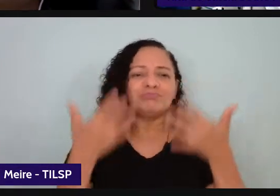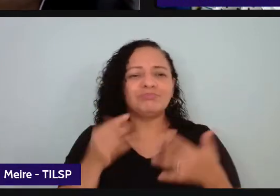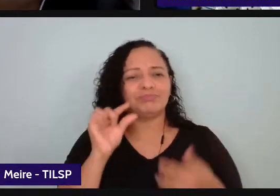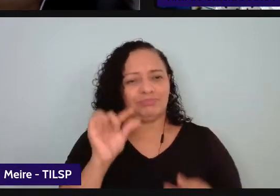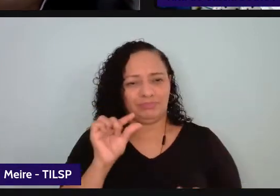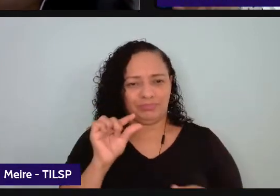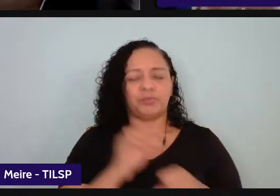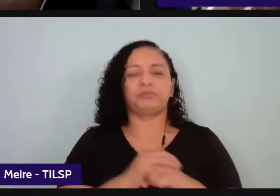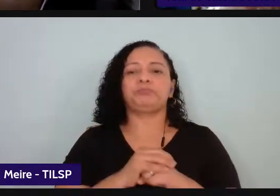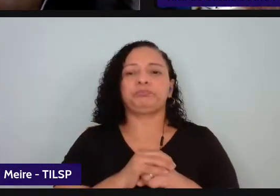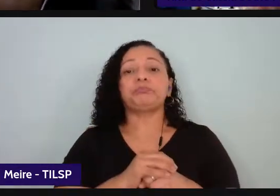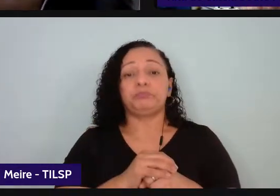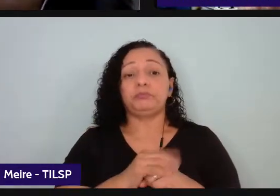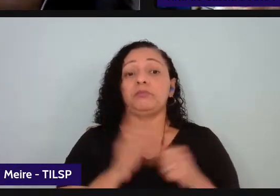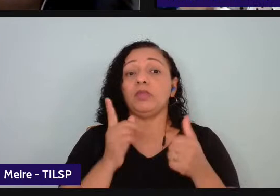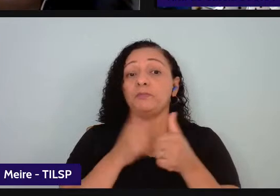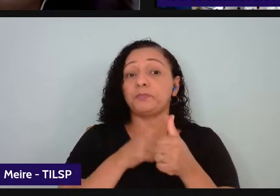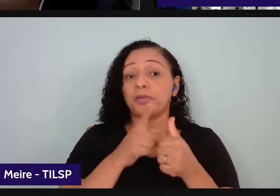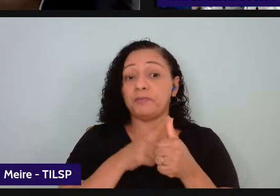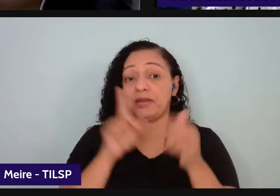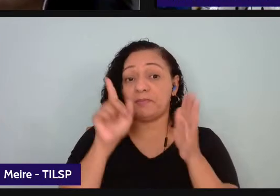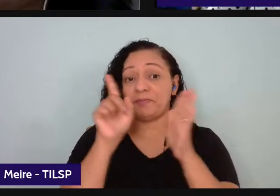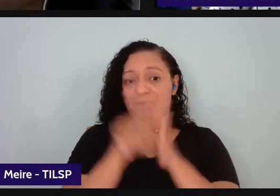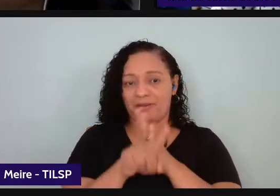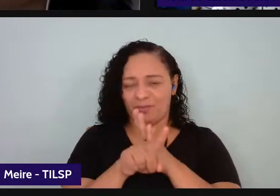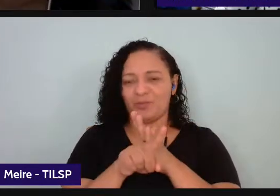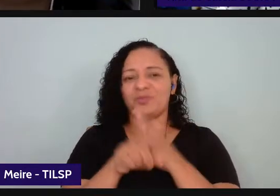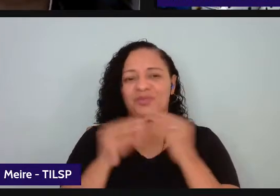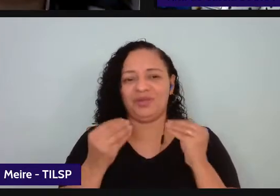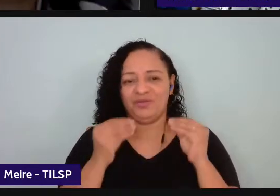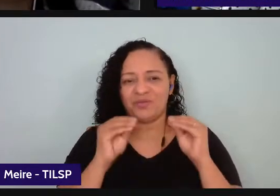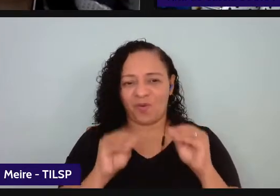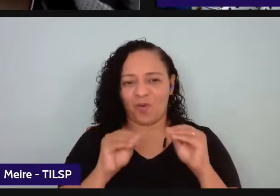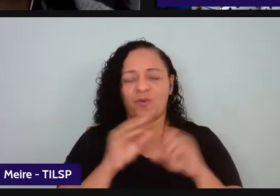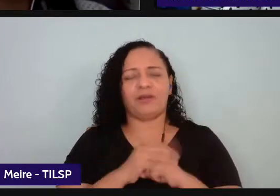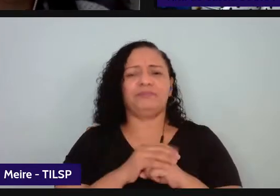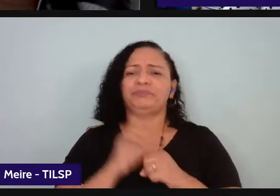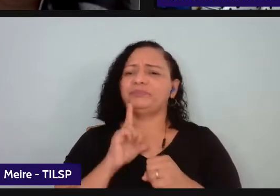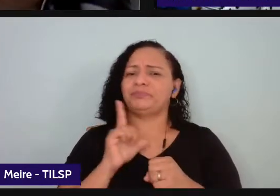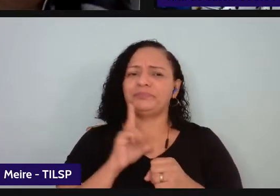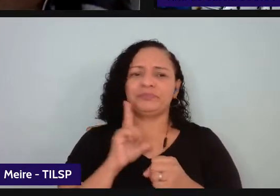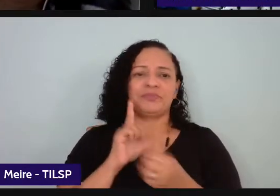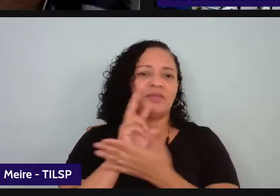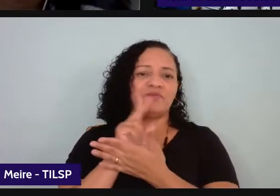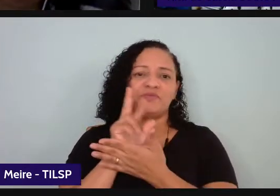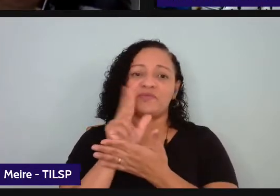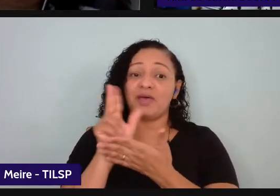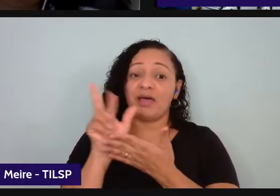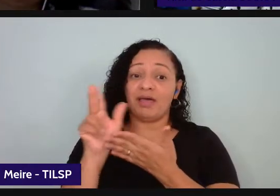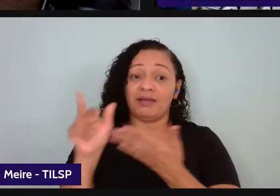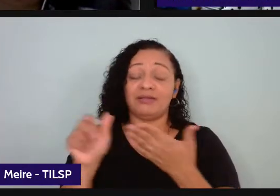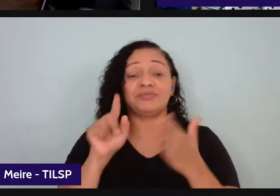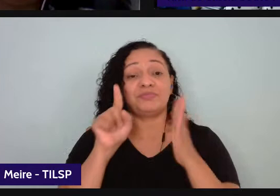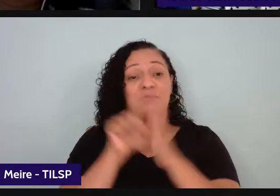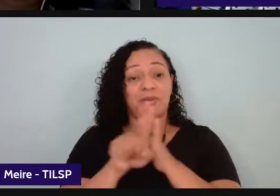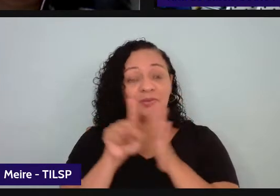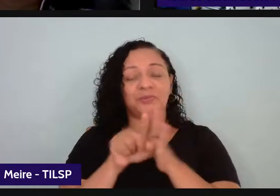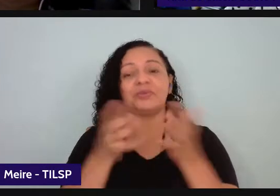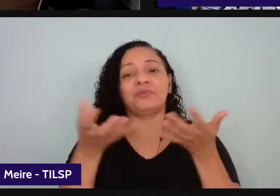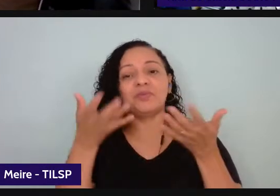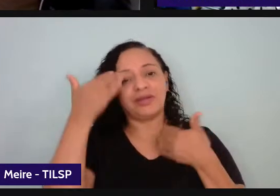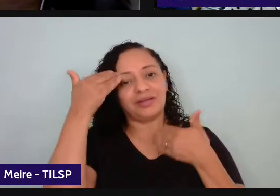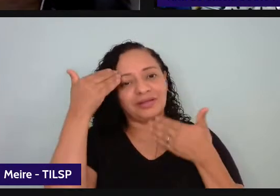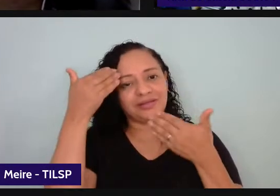e aí eu vou lançar a primeira pergunta tá então são várias as perguntas eu quero agradecer a participação